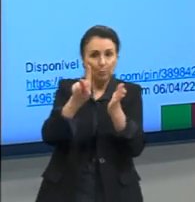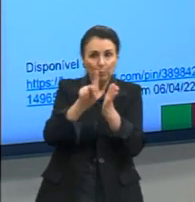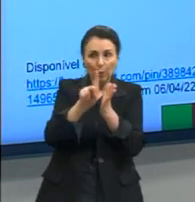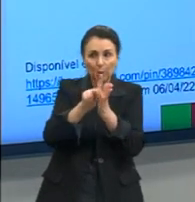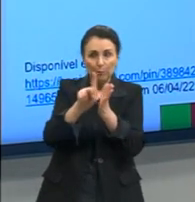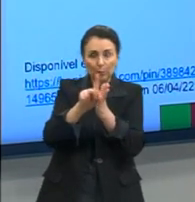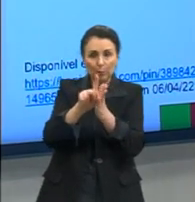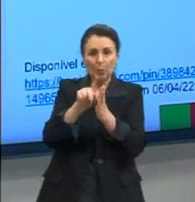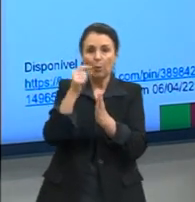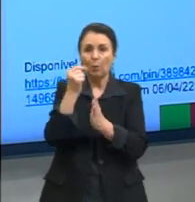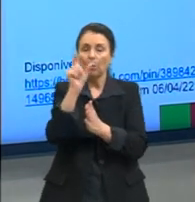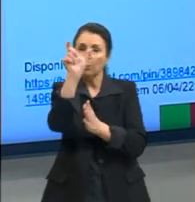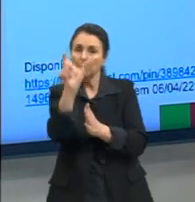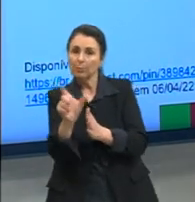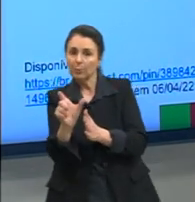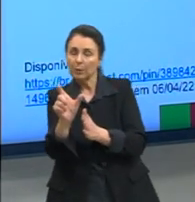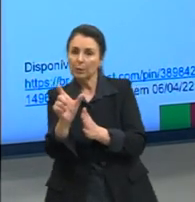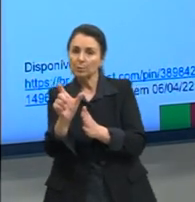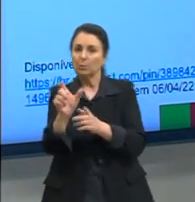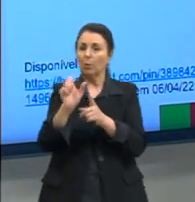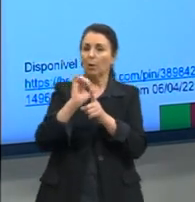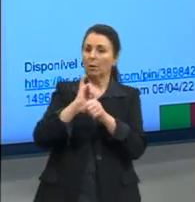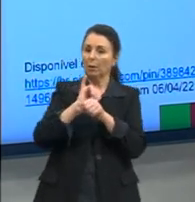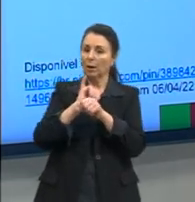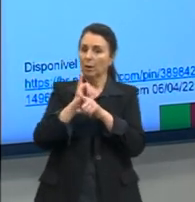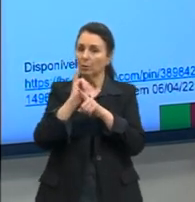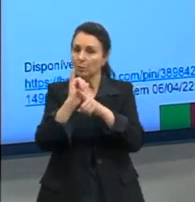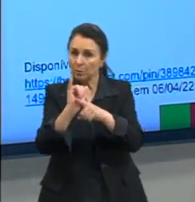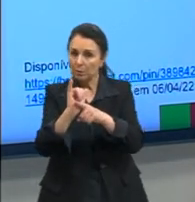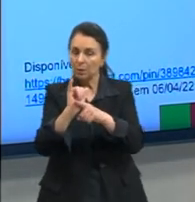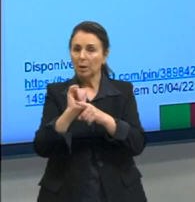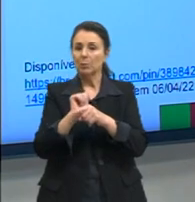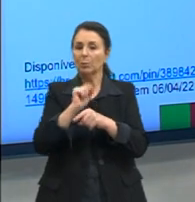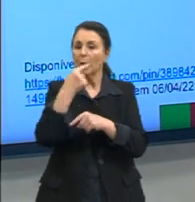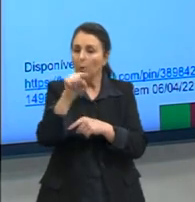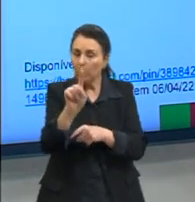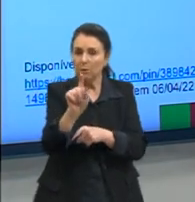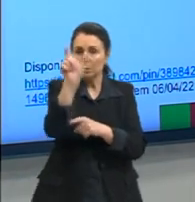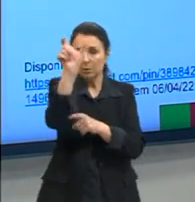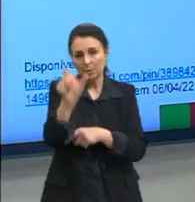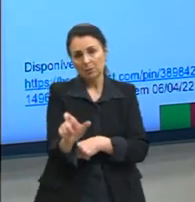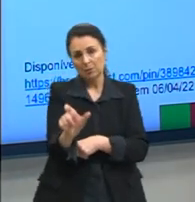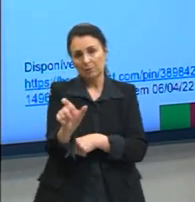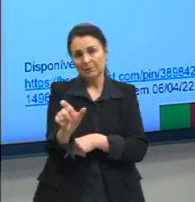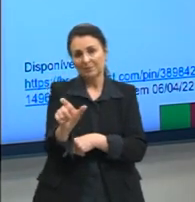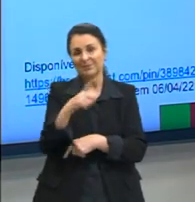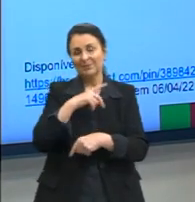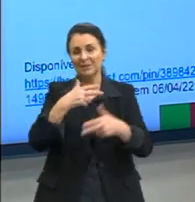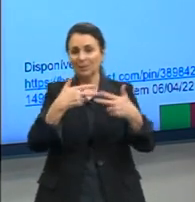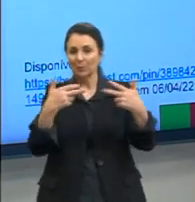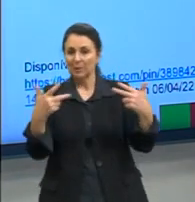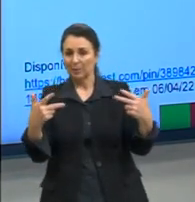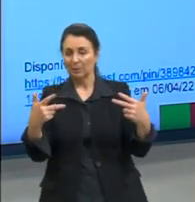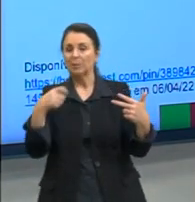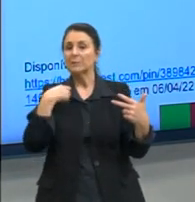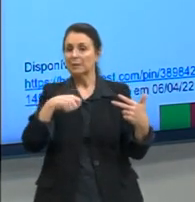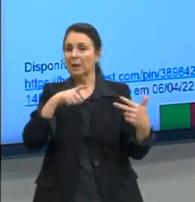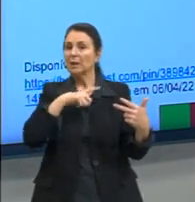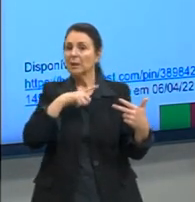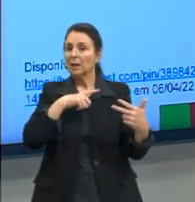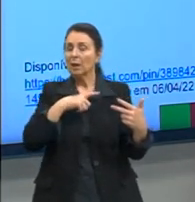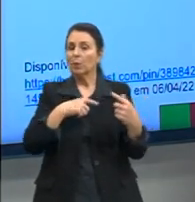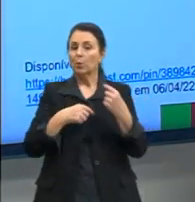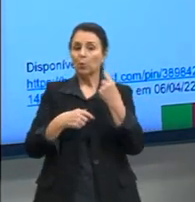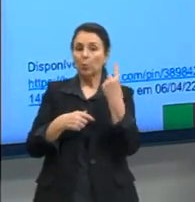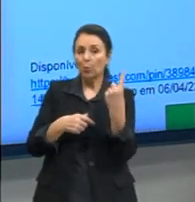ou uma pessoa enunciando para outra pessoa. De qualquer maneira, a gente vai ter como elementos necessários, pelo